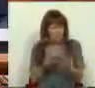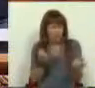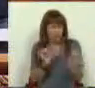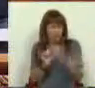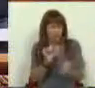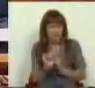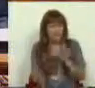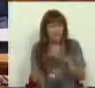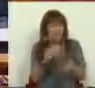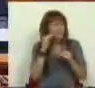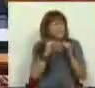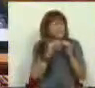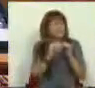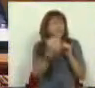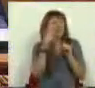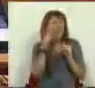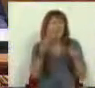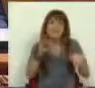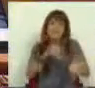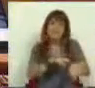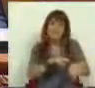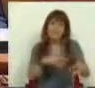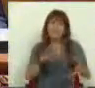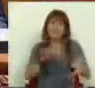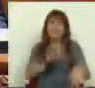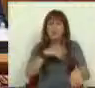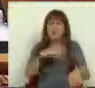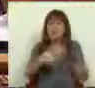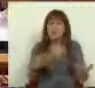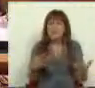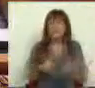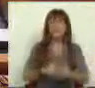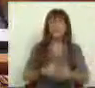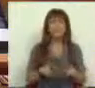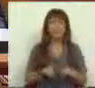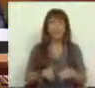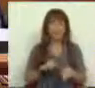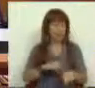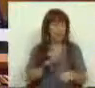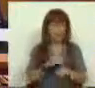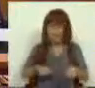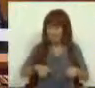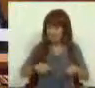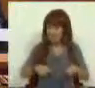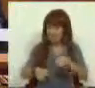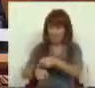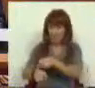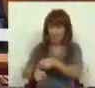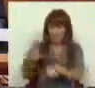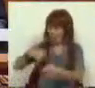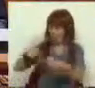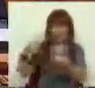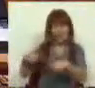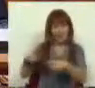devidamente a sua sustentabilidade. Tem que terminar, Sr. Presidente. Paralelamente a esta situação